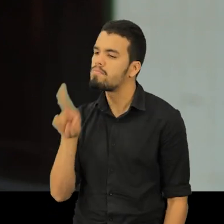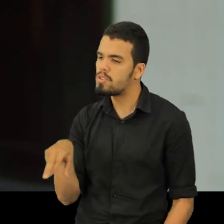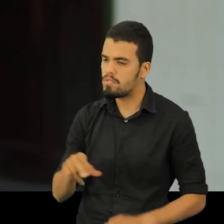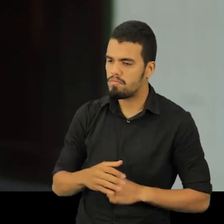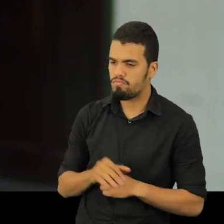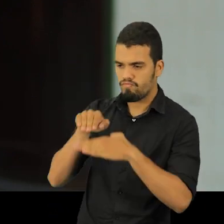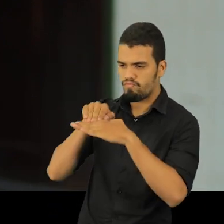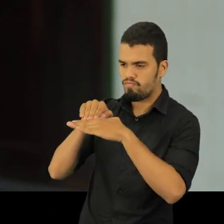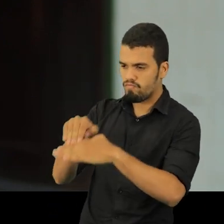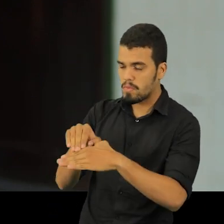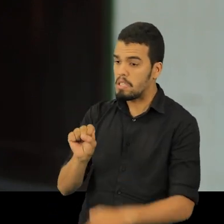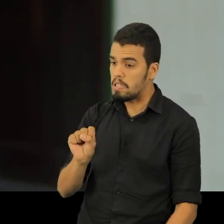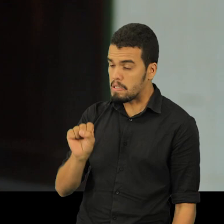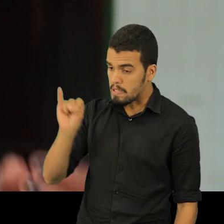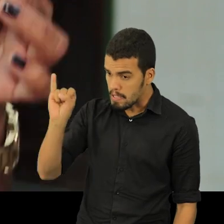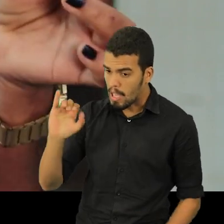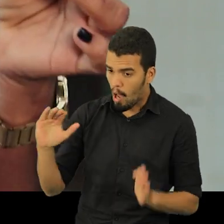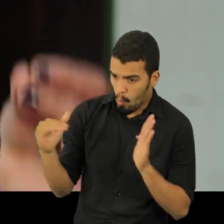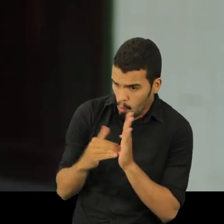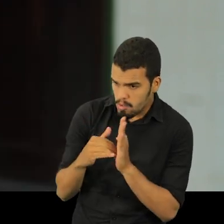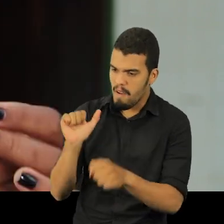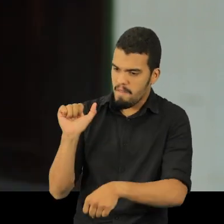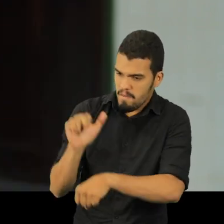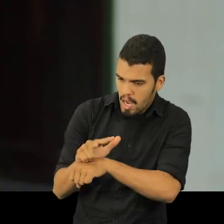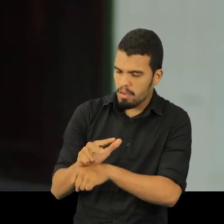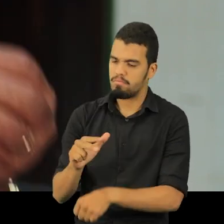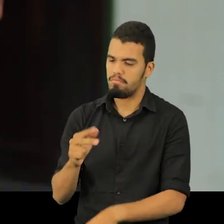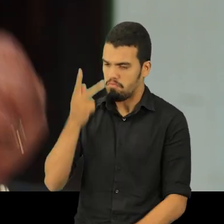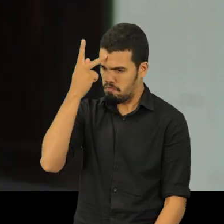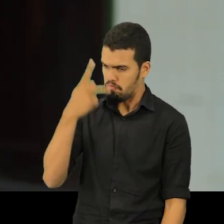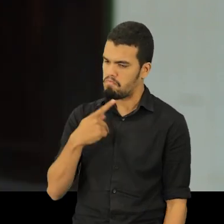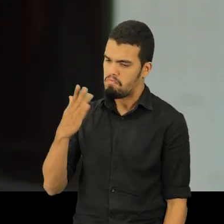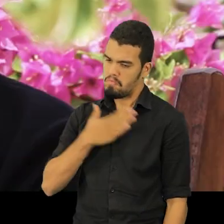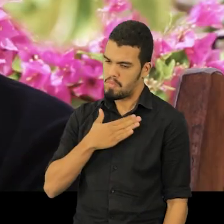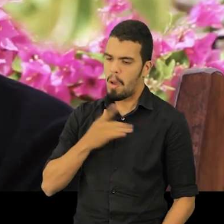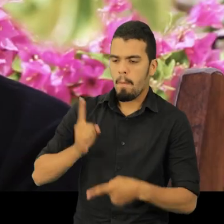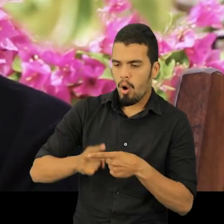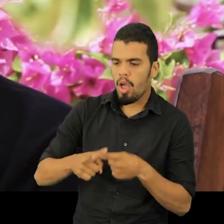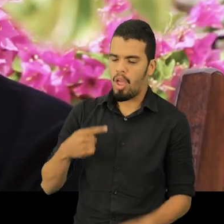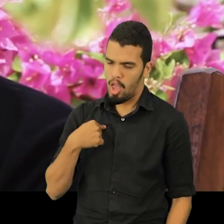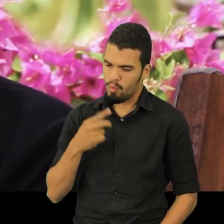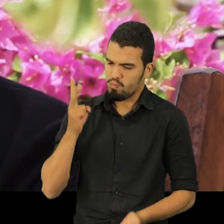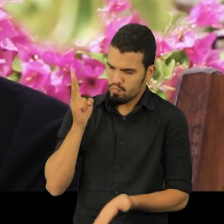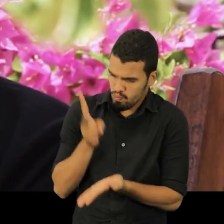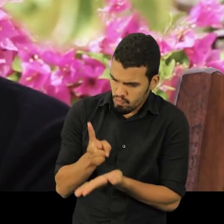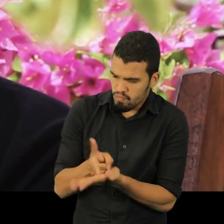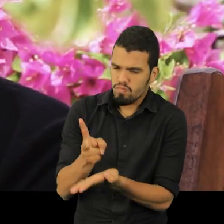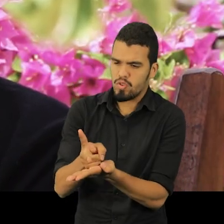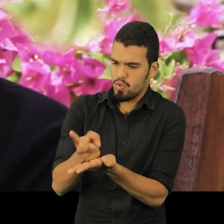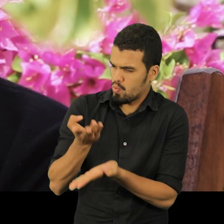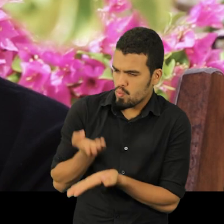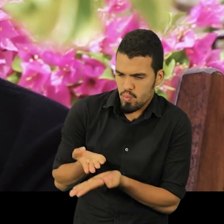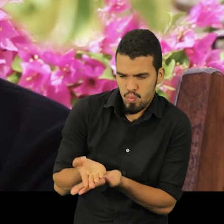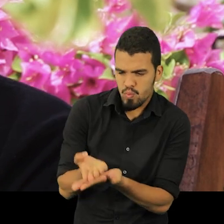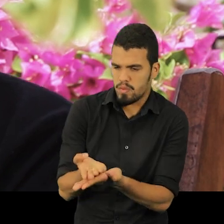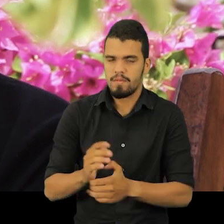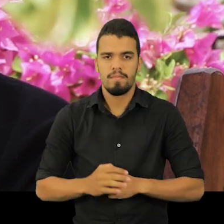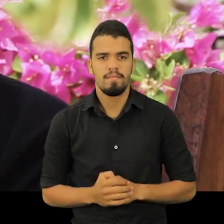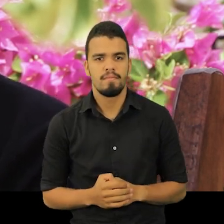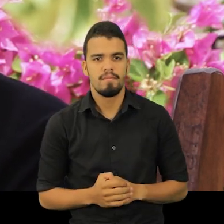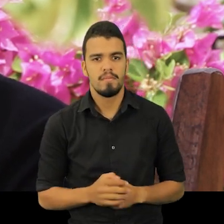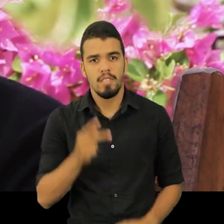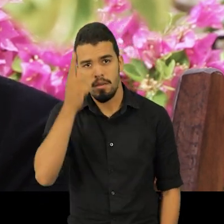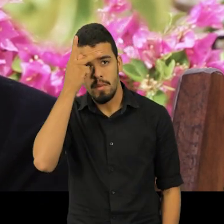a última vaga do concurso, vai ser minha porque eu estou estudando. Quantas vezes eu não ouvi alguém dizer assim, quando eu dizia,